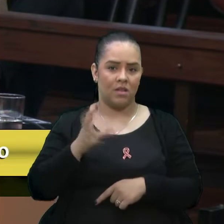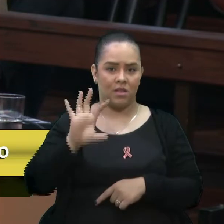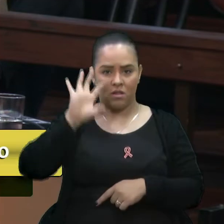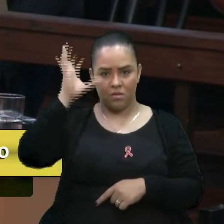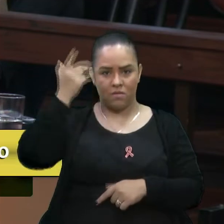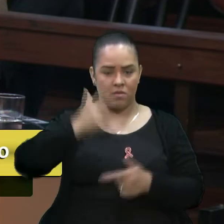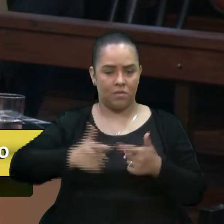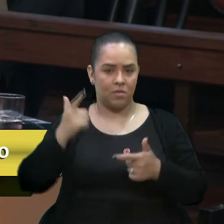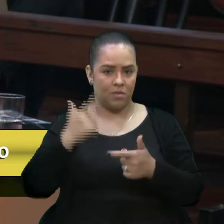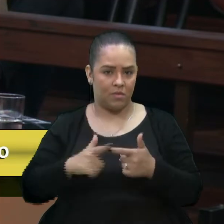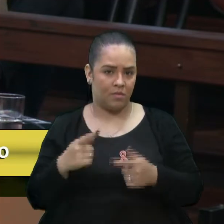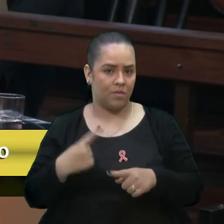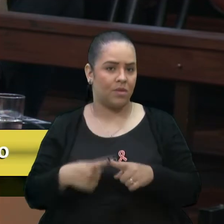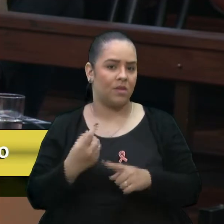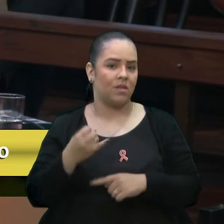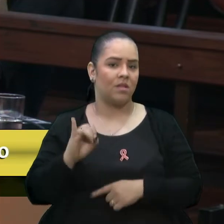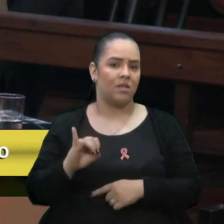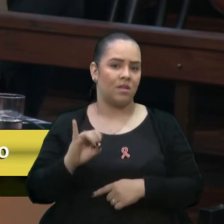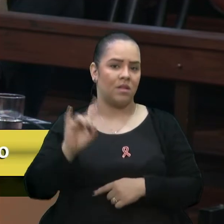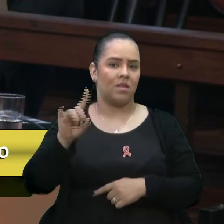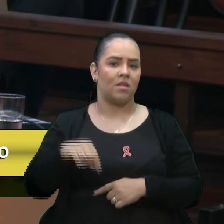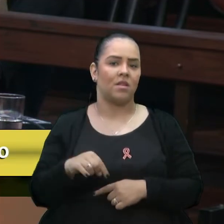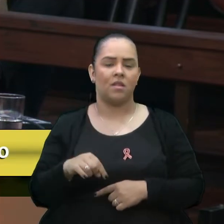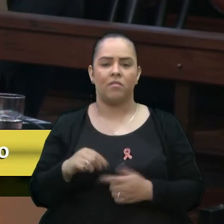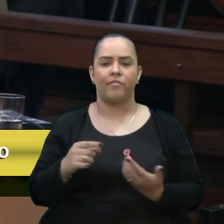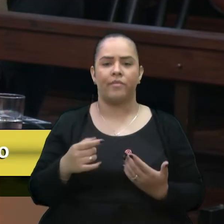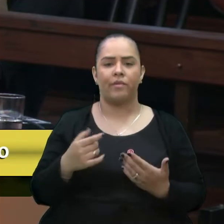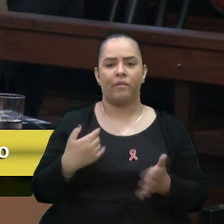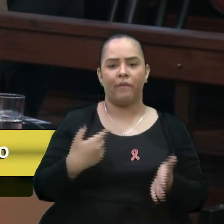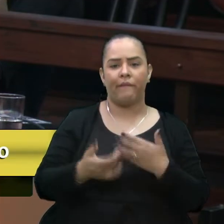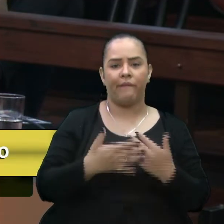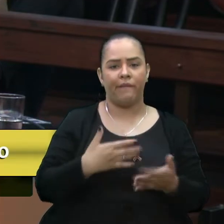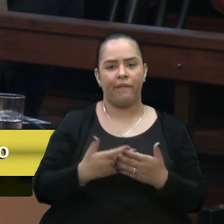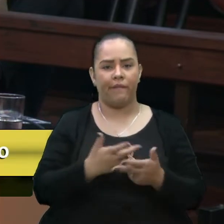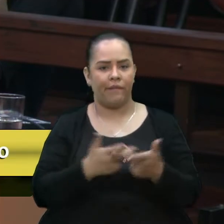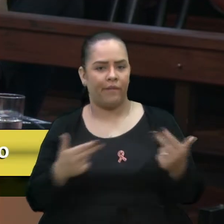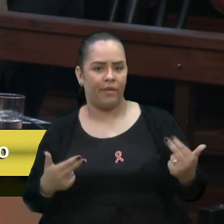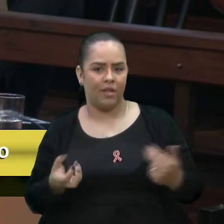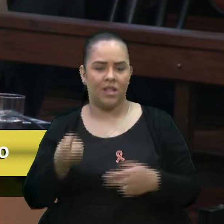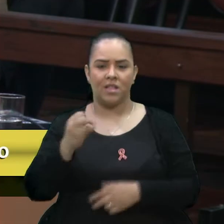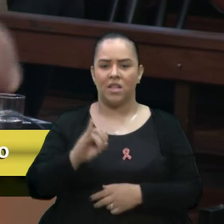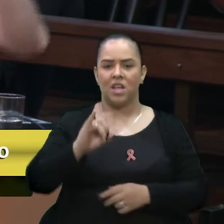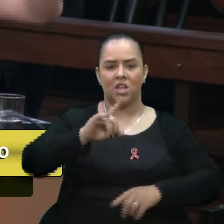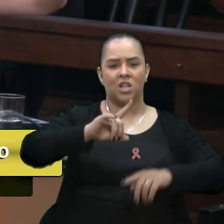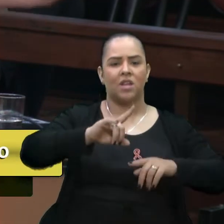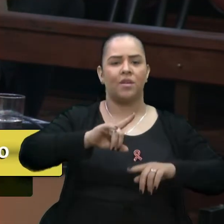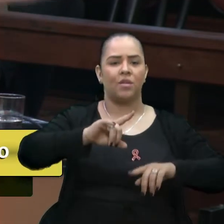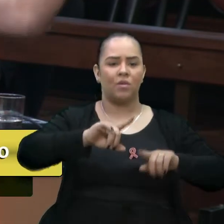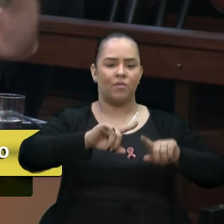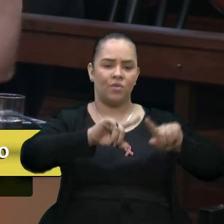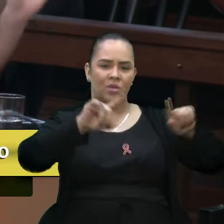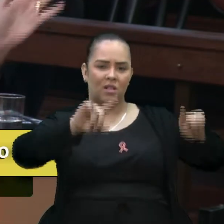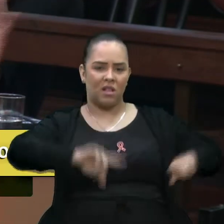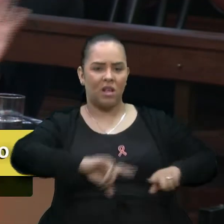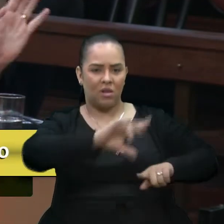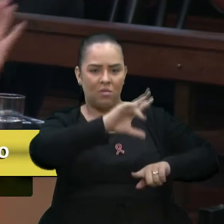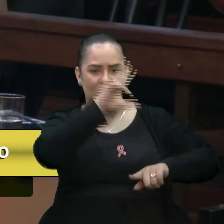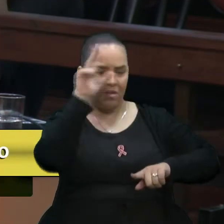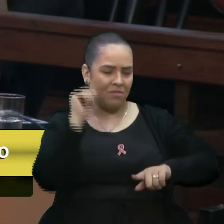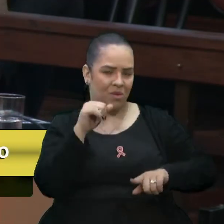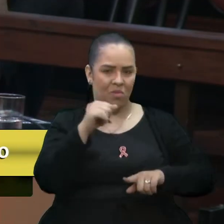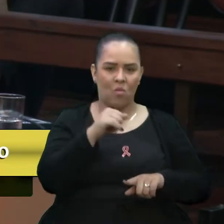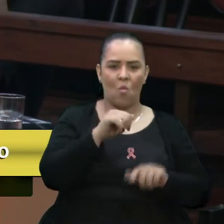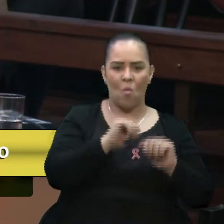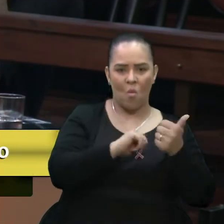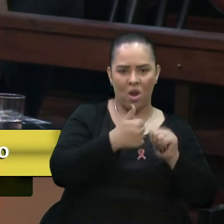problema. Se fosse para imprimir narrativa, serviço público de qualidade, não sei o que, não sei o que, frases lindas,